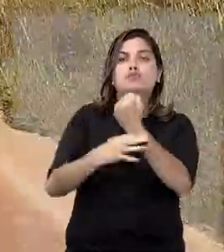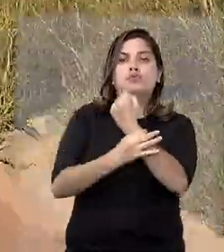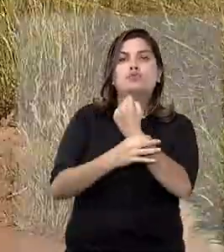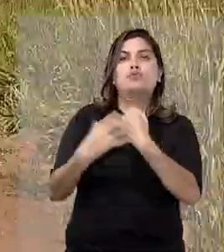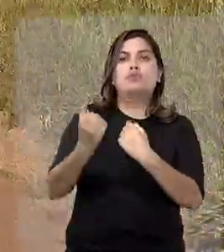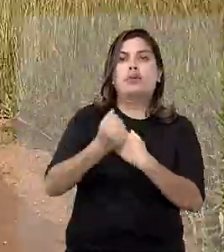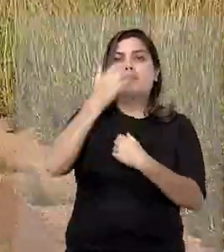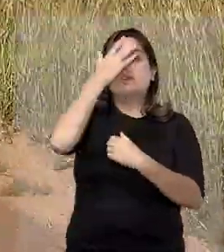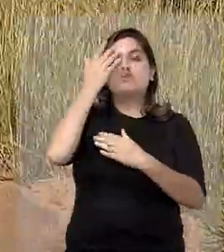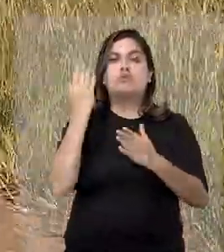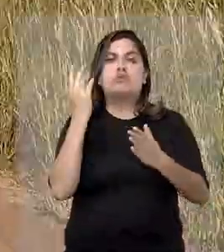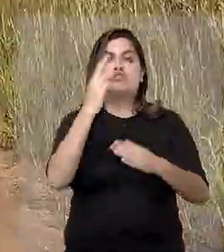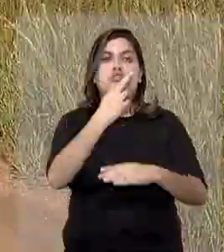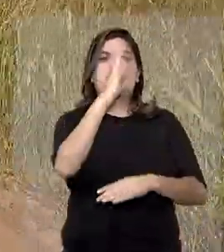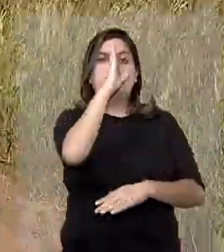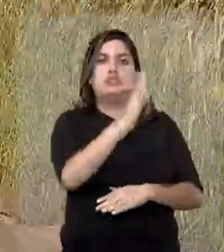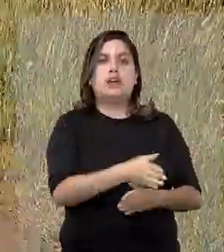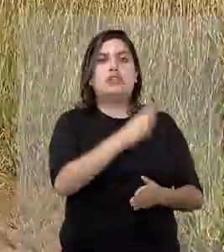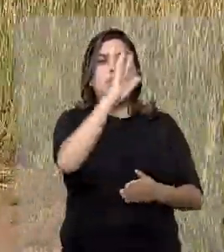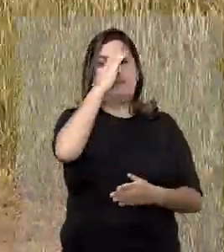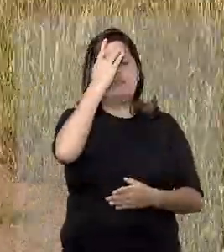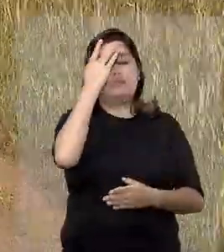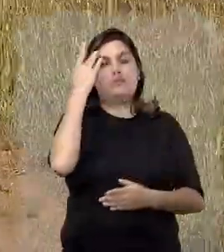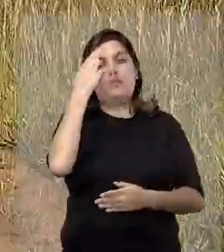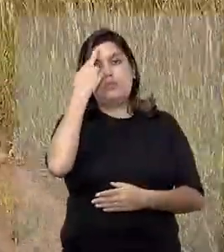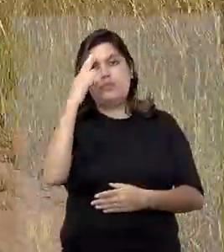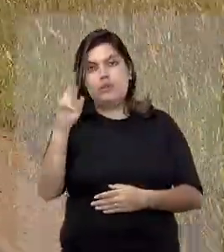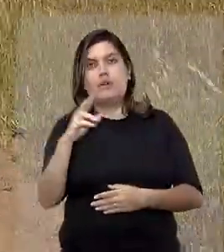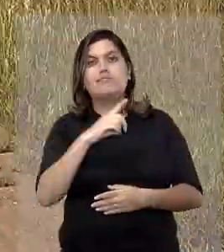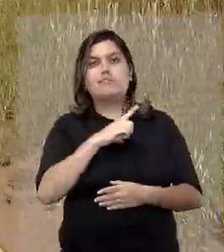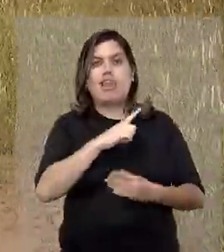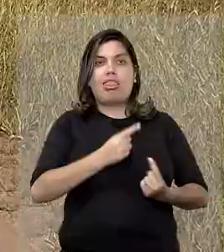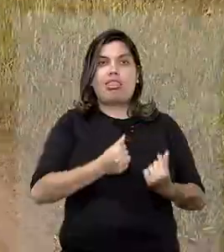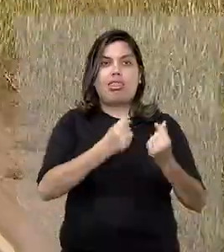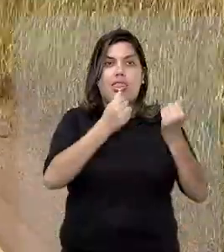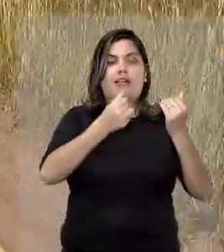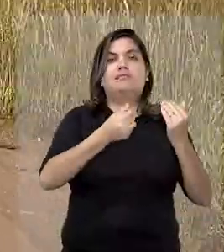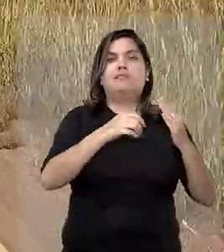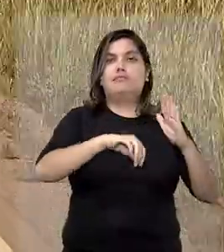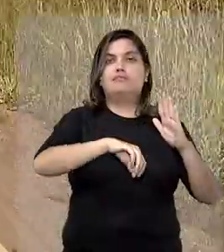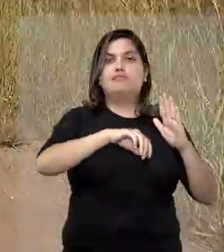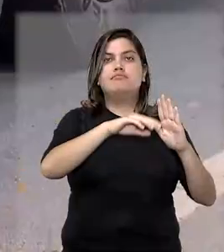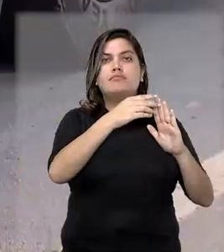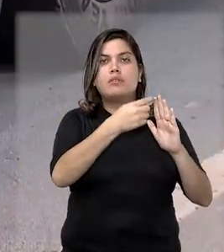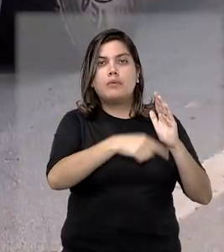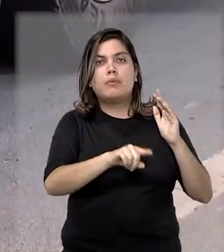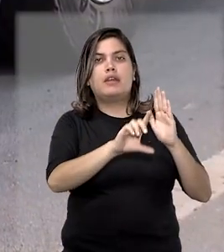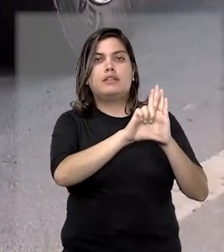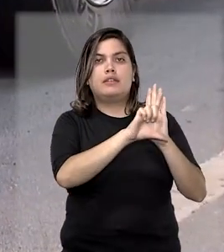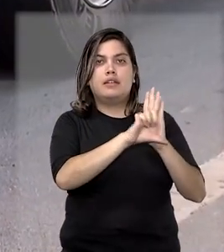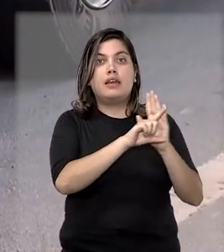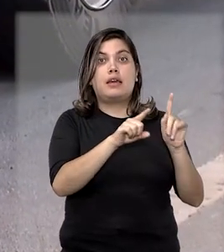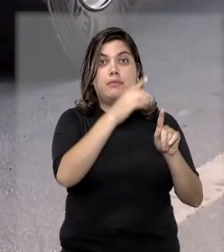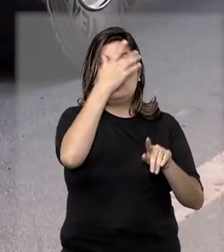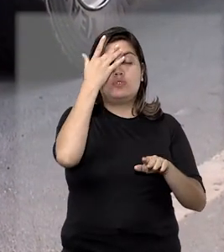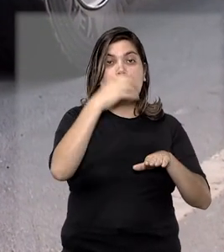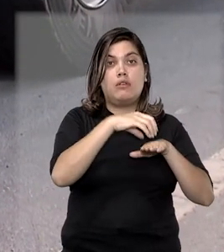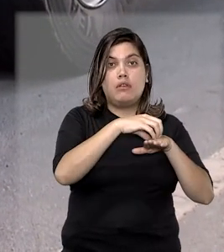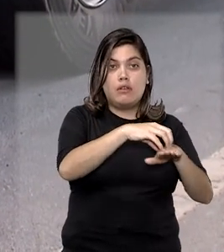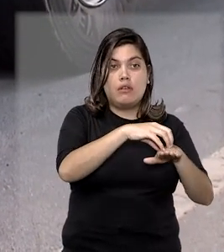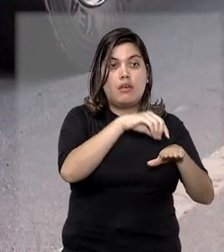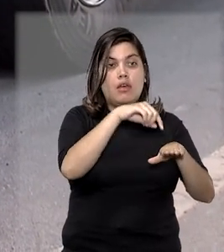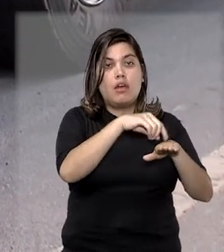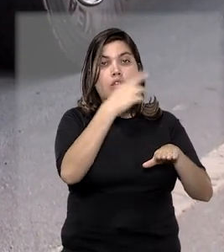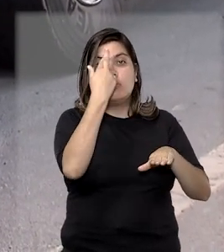diretamente ao proprietário gera enriquecimento ilícito, tanto da seguradora quanto da transportadora, pois é ele o